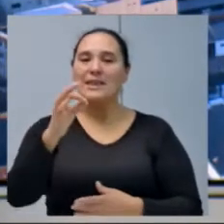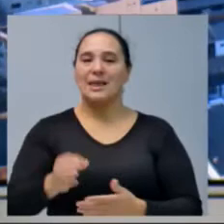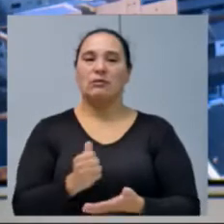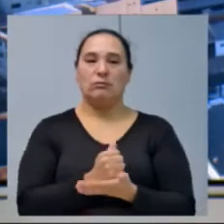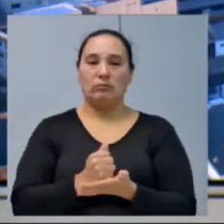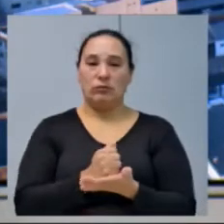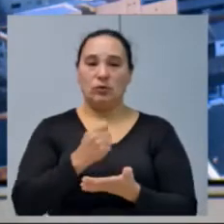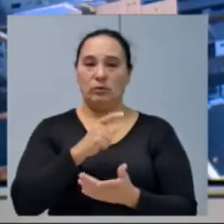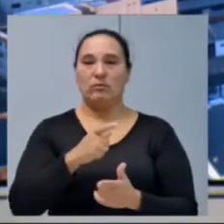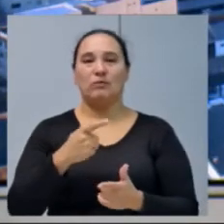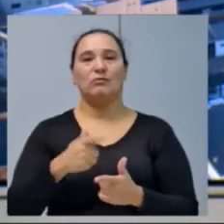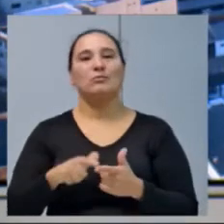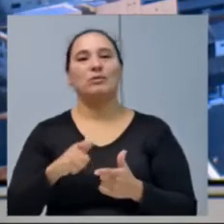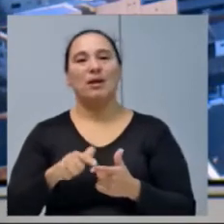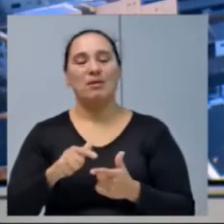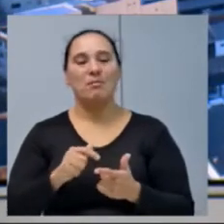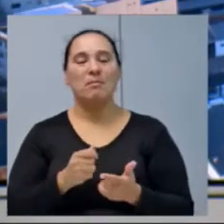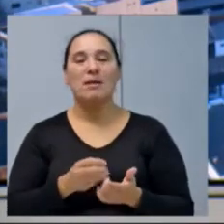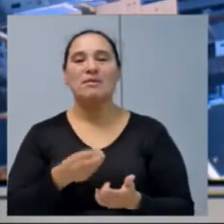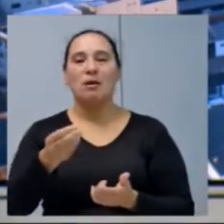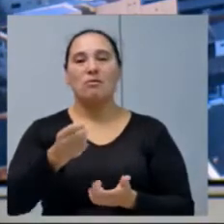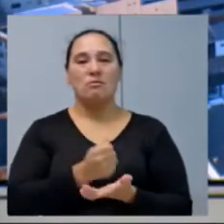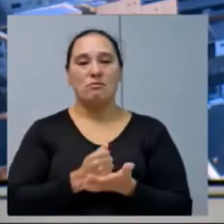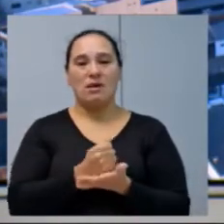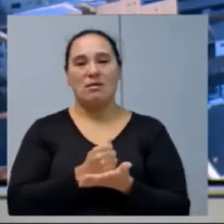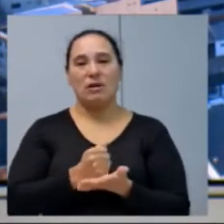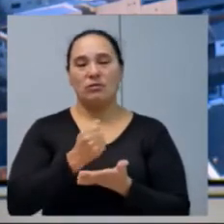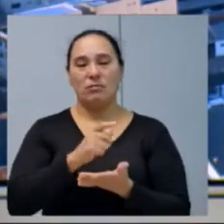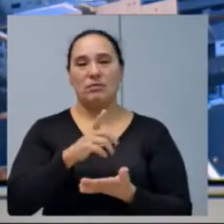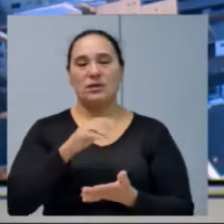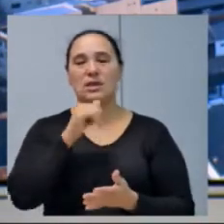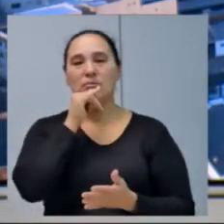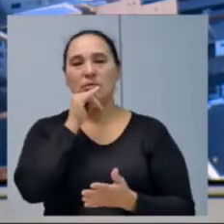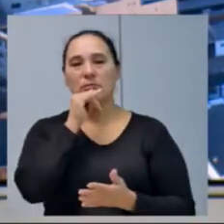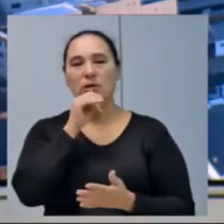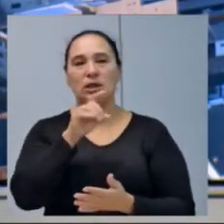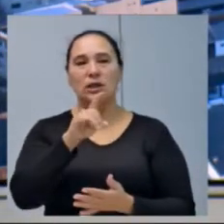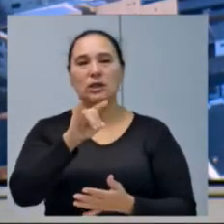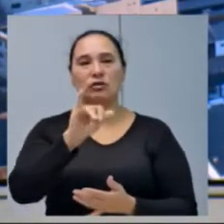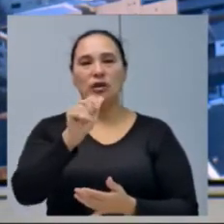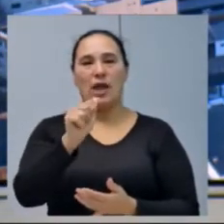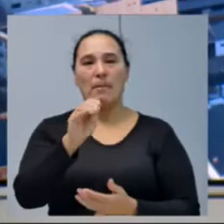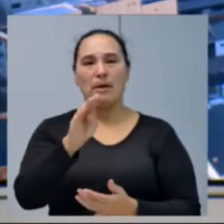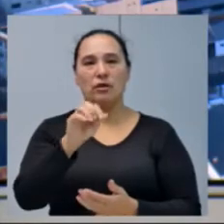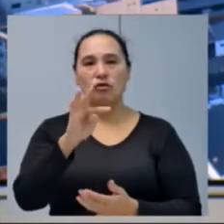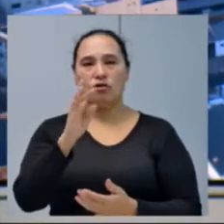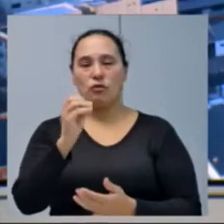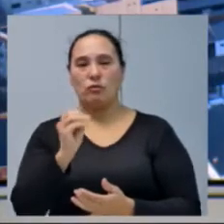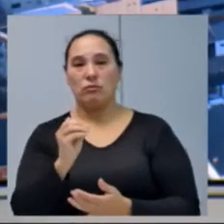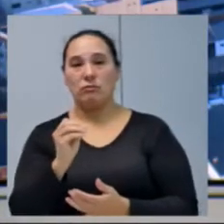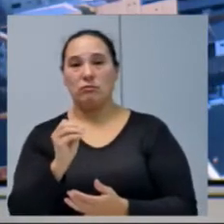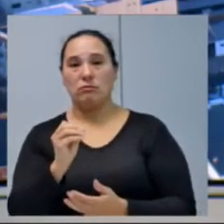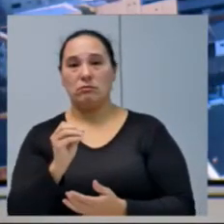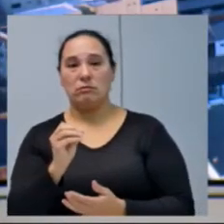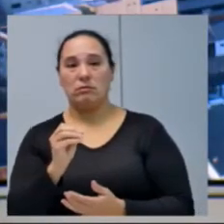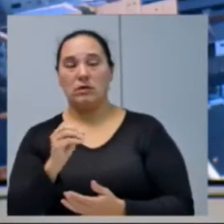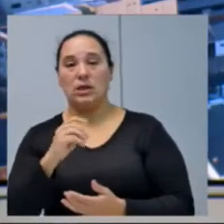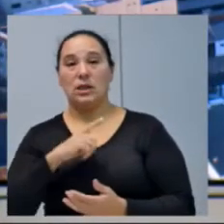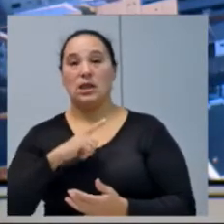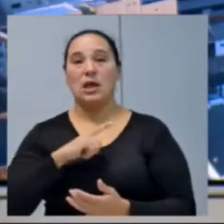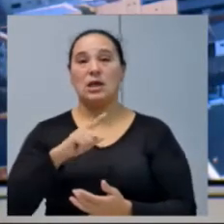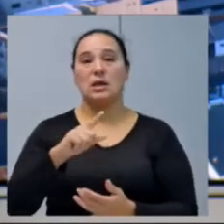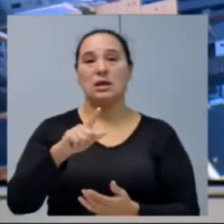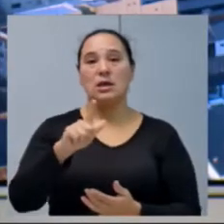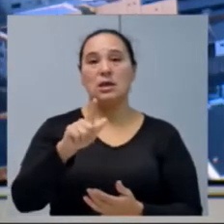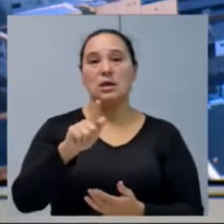ter problemas de passar um remédio para um diabético e esse remédio contém glicose. Então, isso é uma